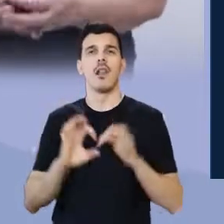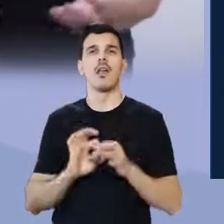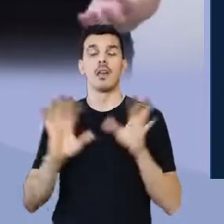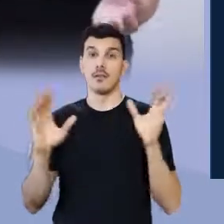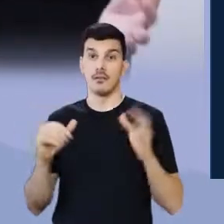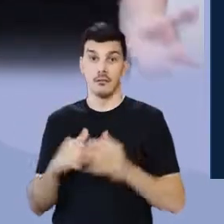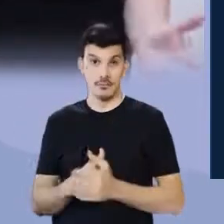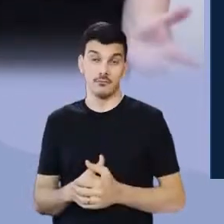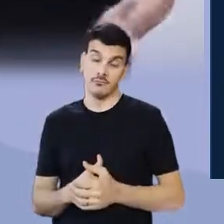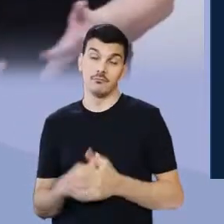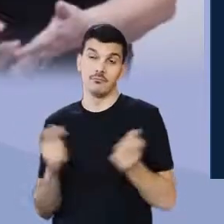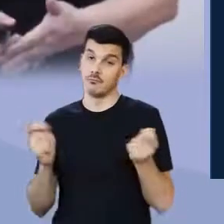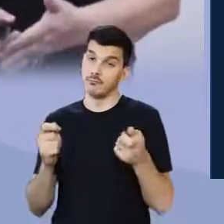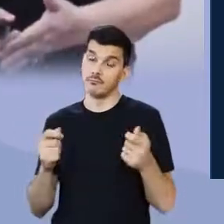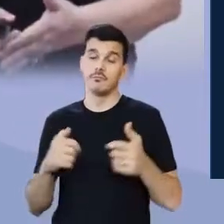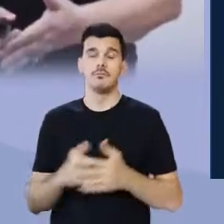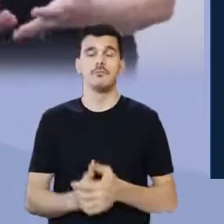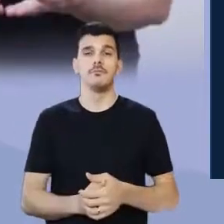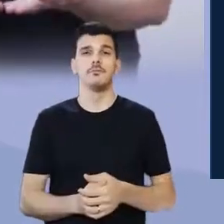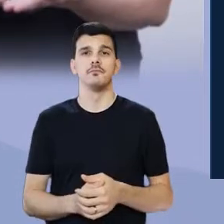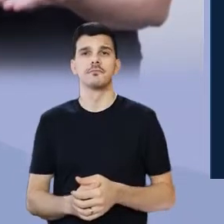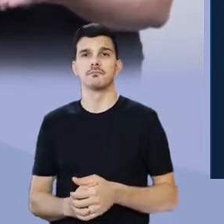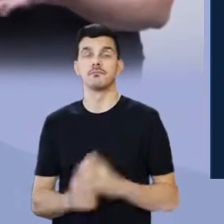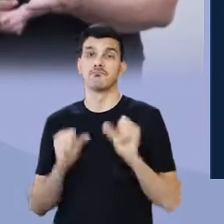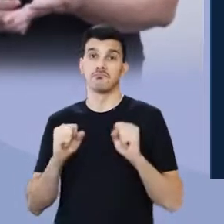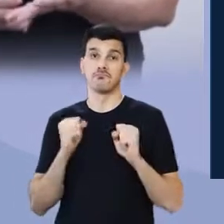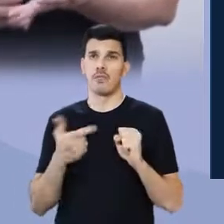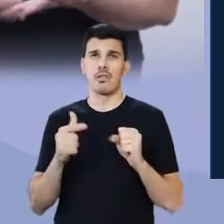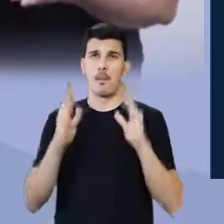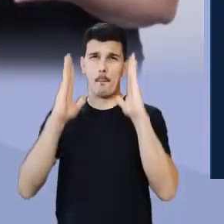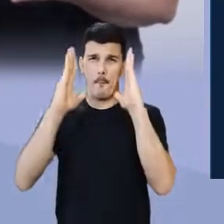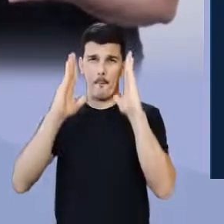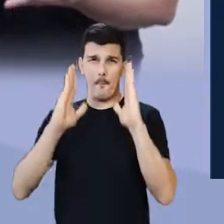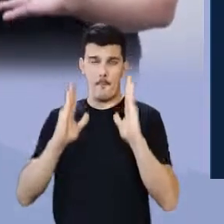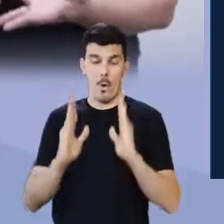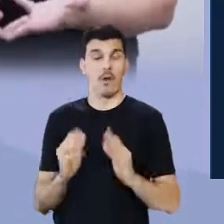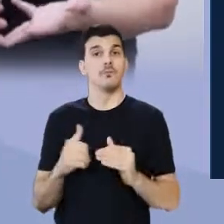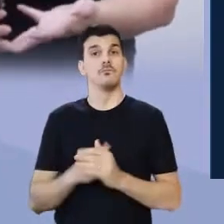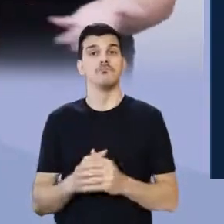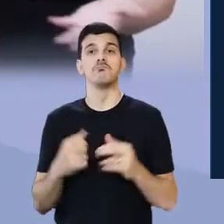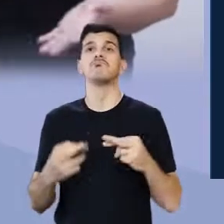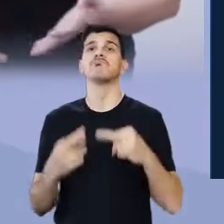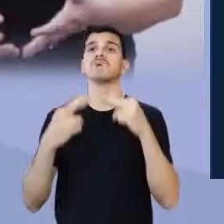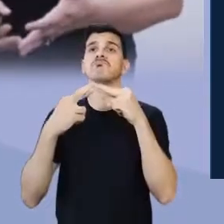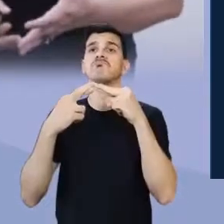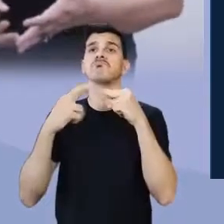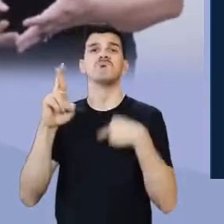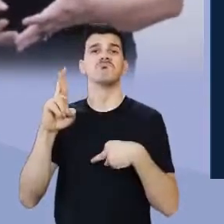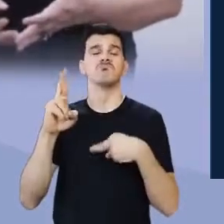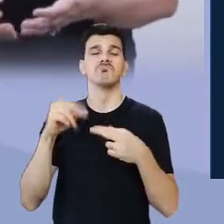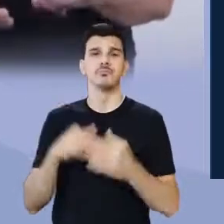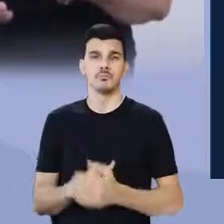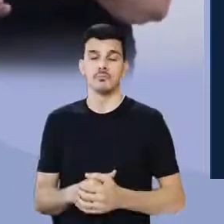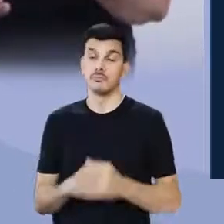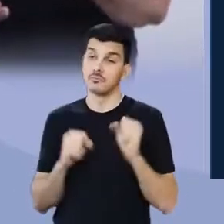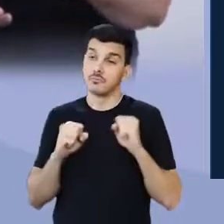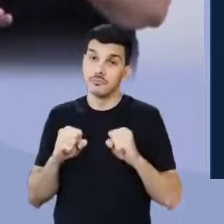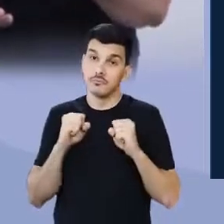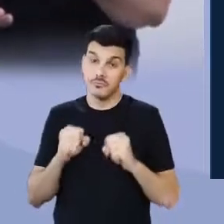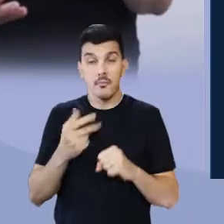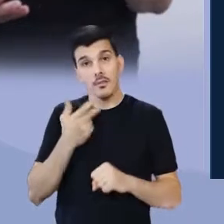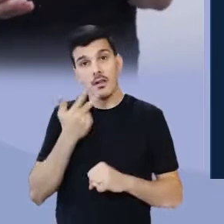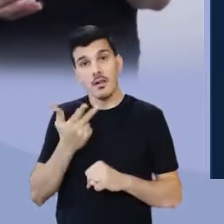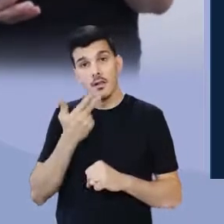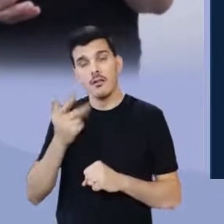Versos livres? Pode não ter métrica? Pode não ter rima? Posso